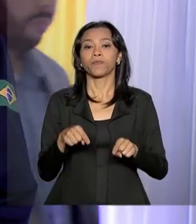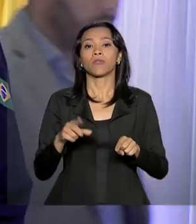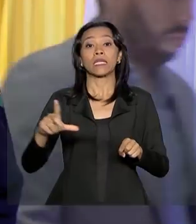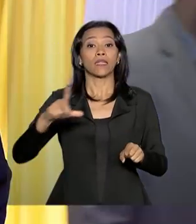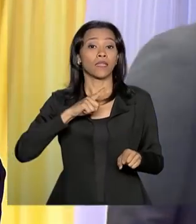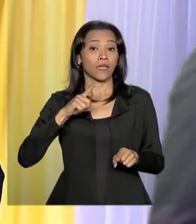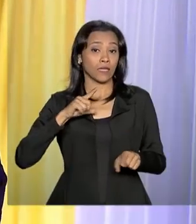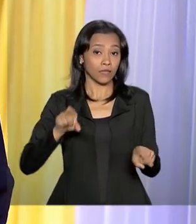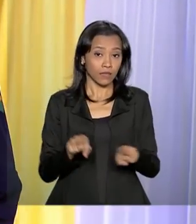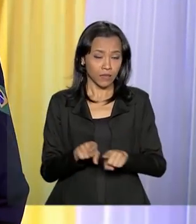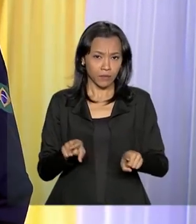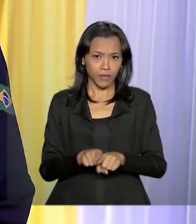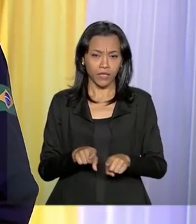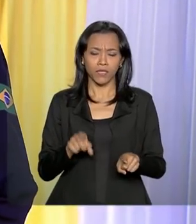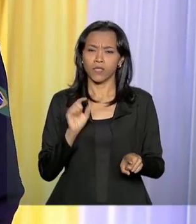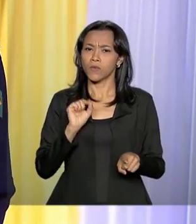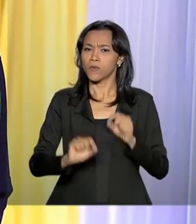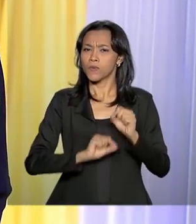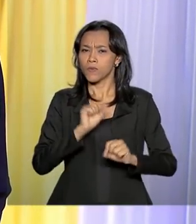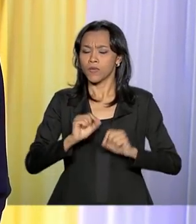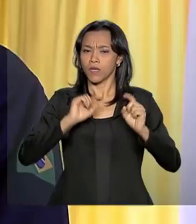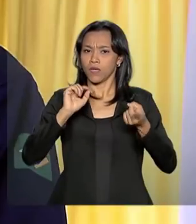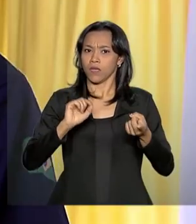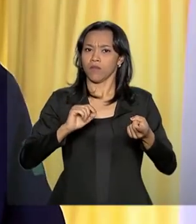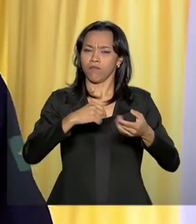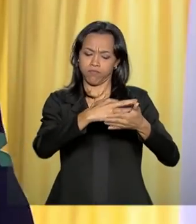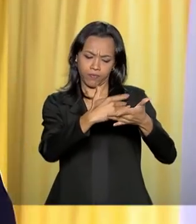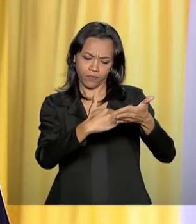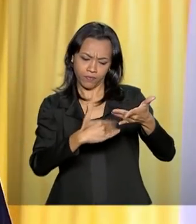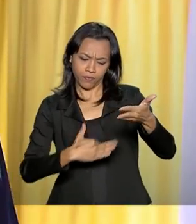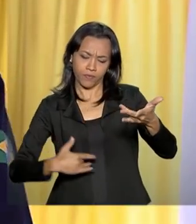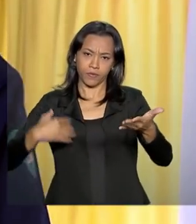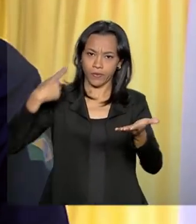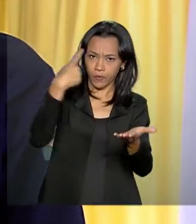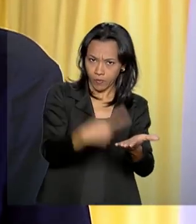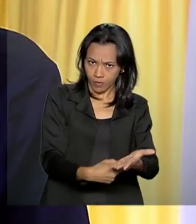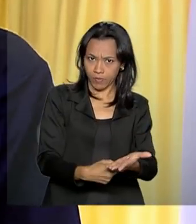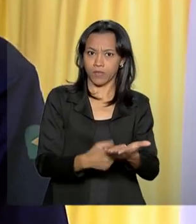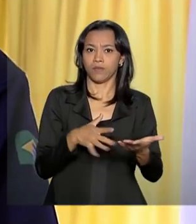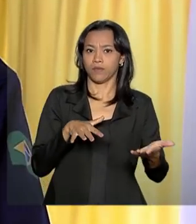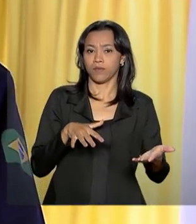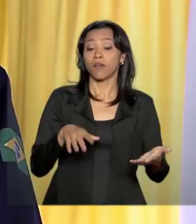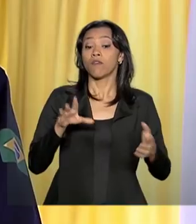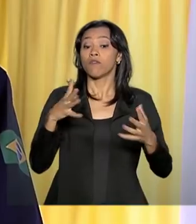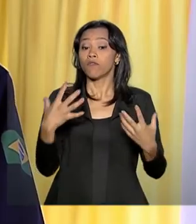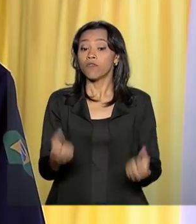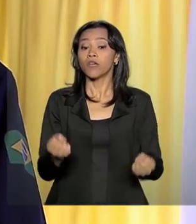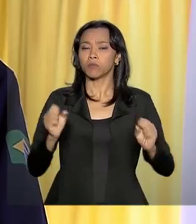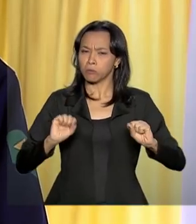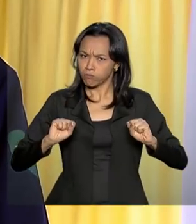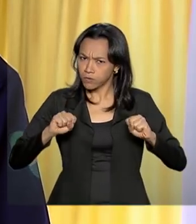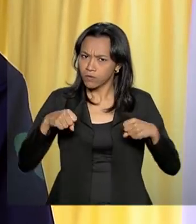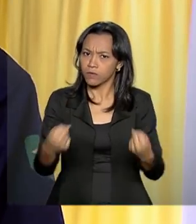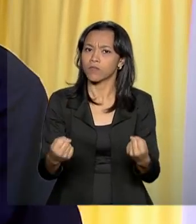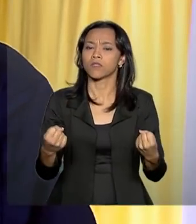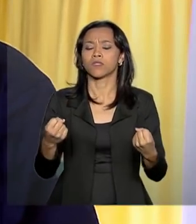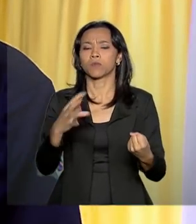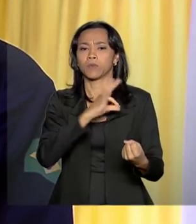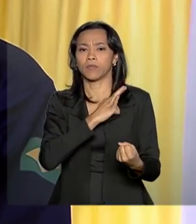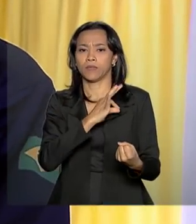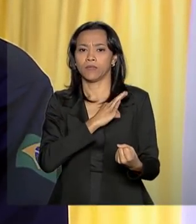audaciosa agenda de modernização institucional. Reorientaremos o policiamento ostensivo a partir